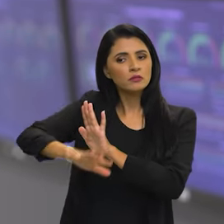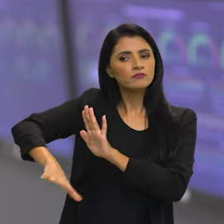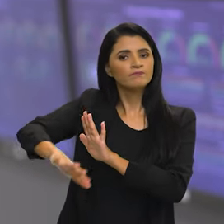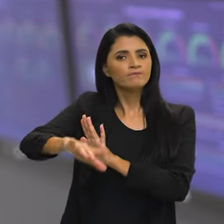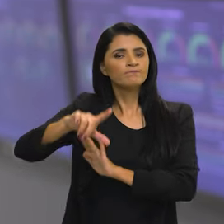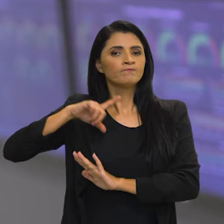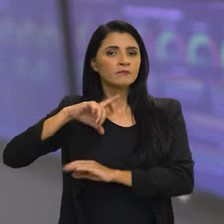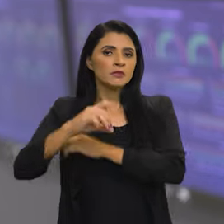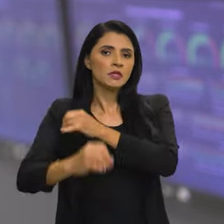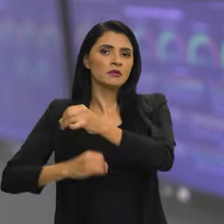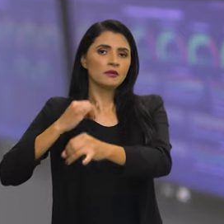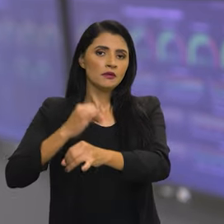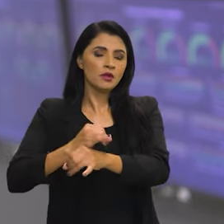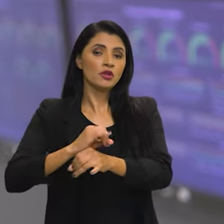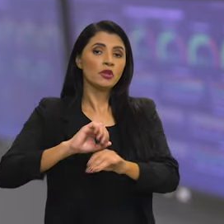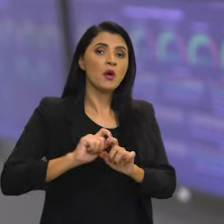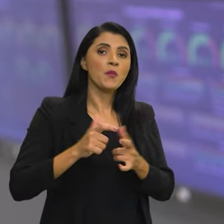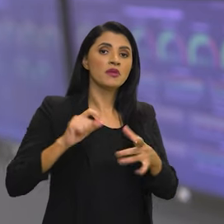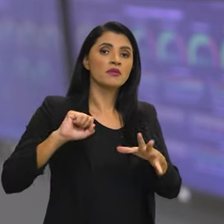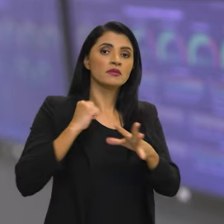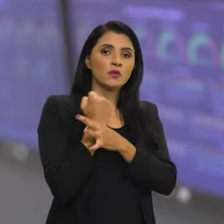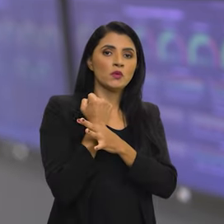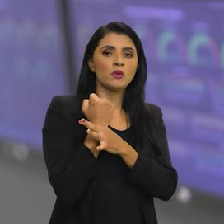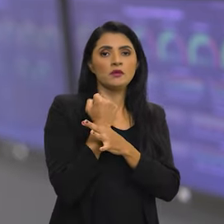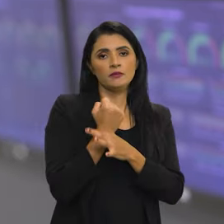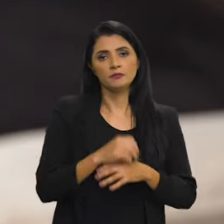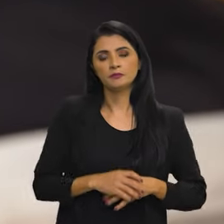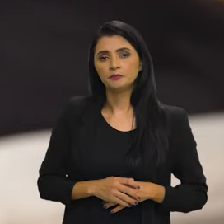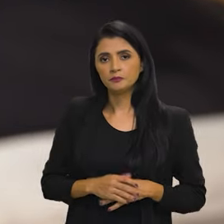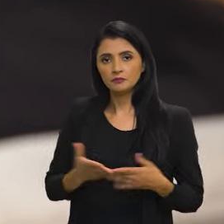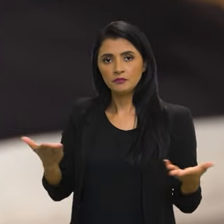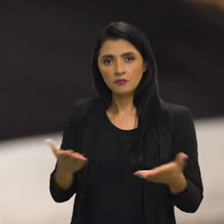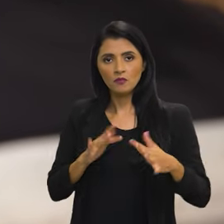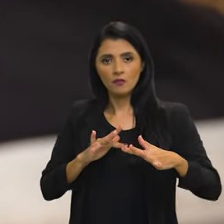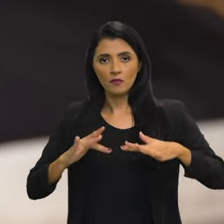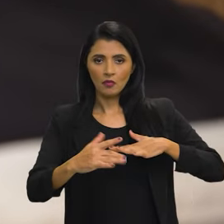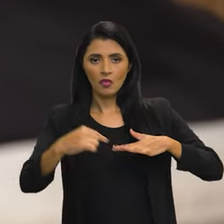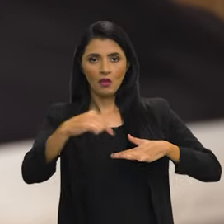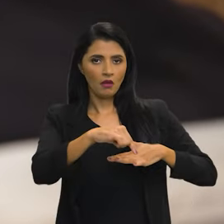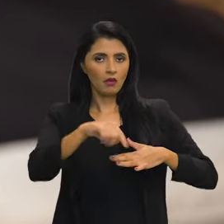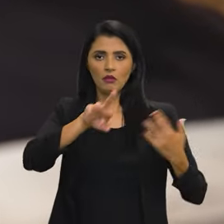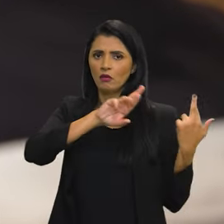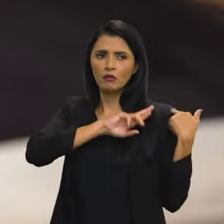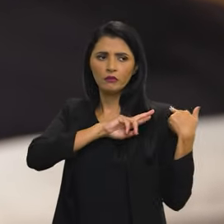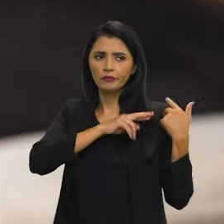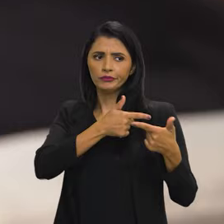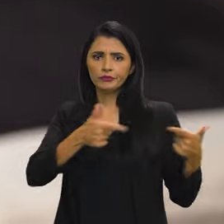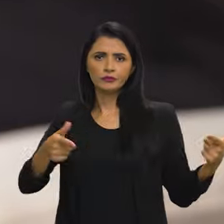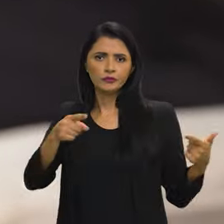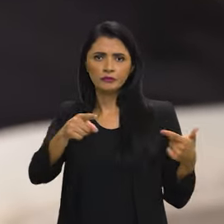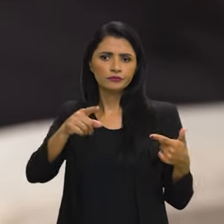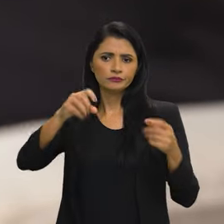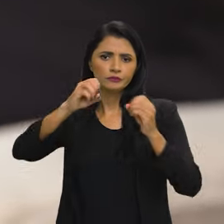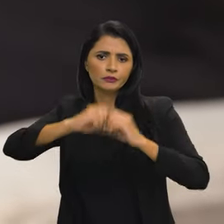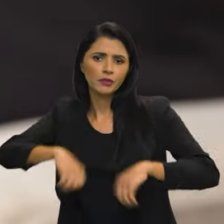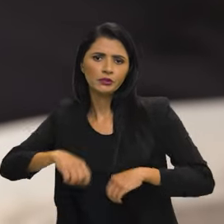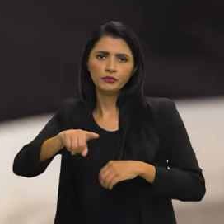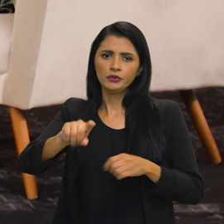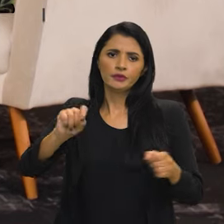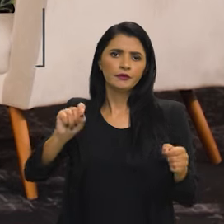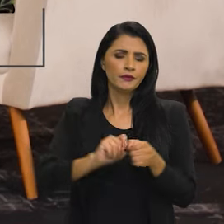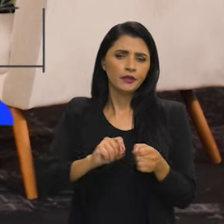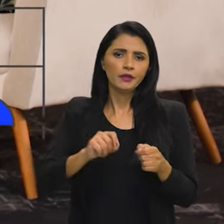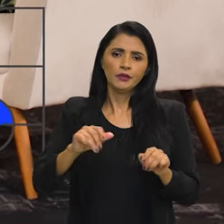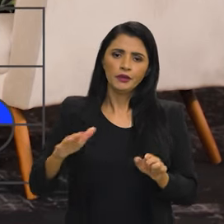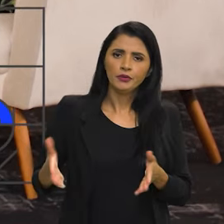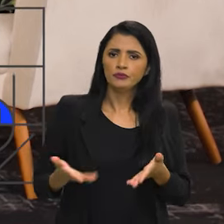crimes cibernéticos e aumentar a segurança online. Hoje, as redes sociais não são responsáveis por nenhum dano que causa